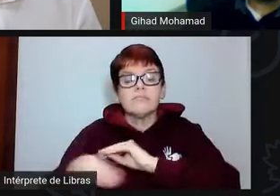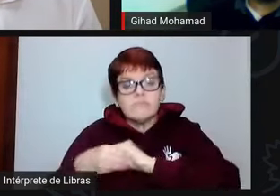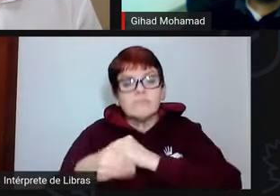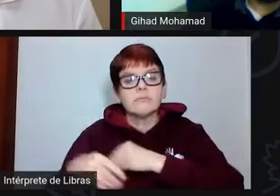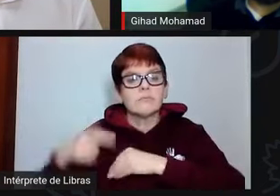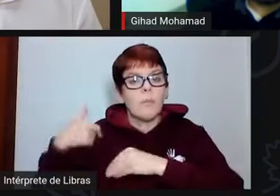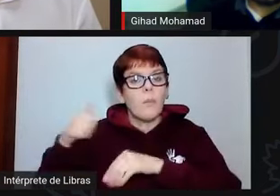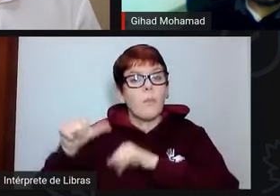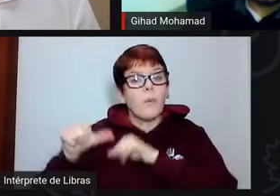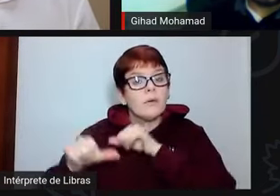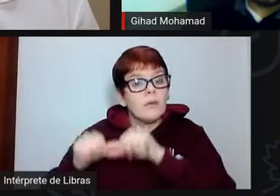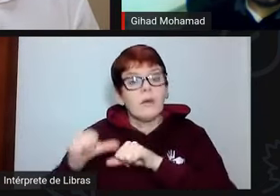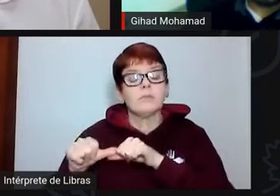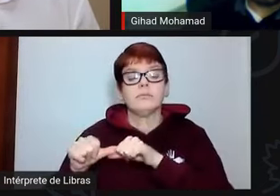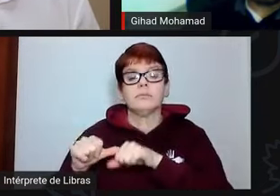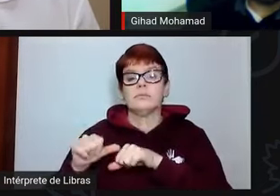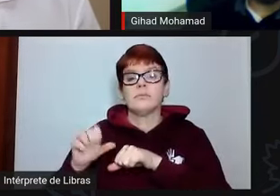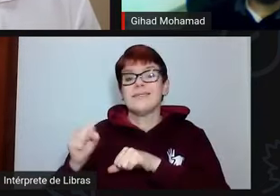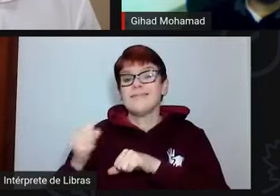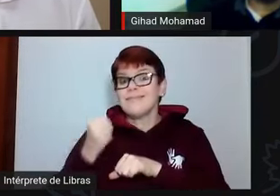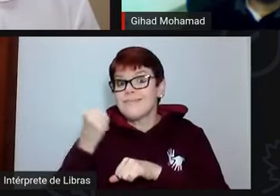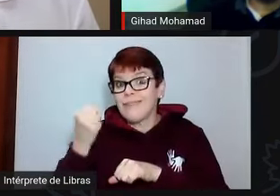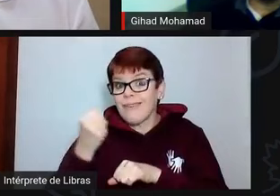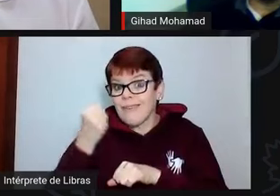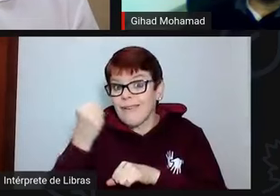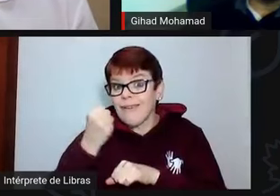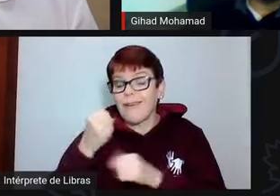colocando realmente sérias restrições